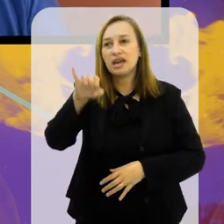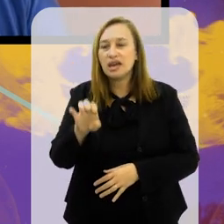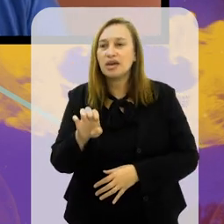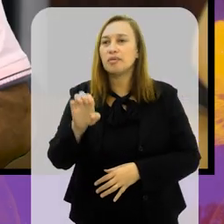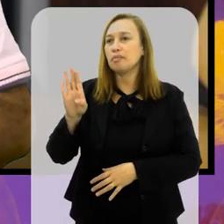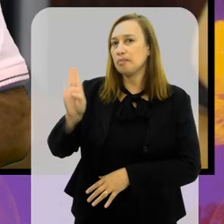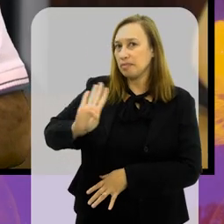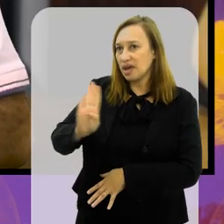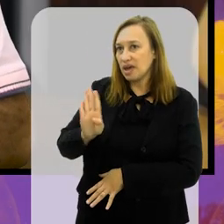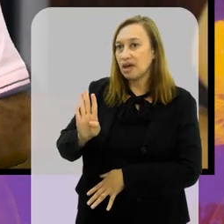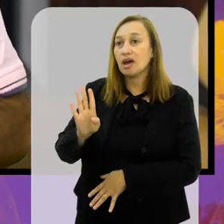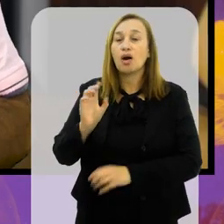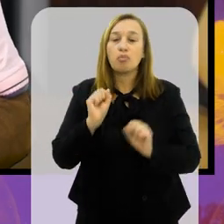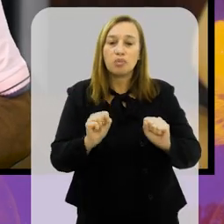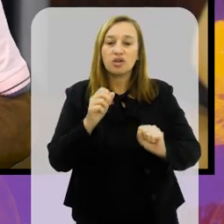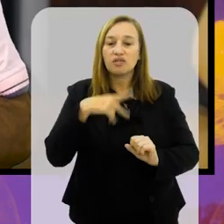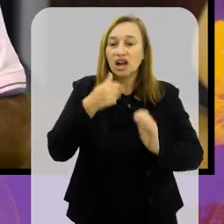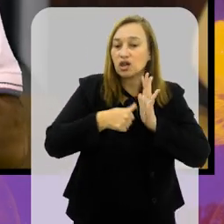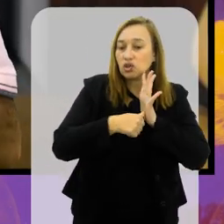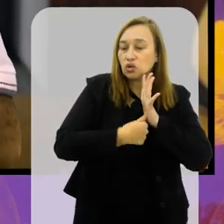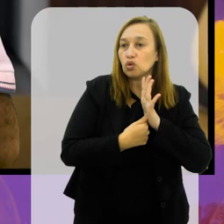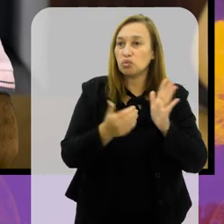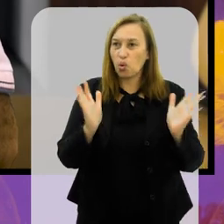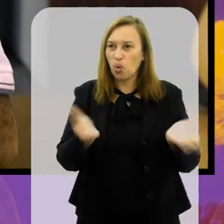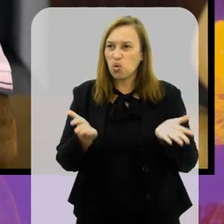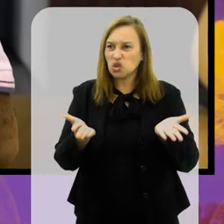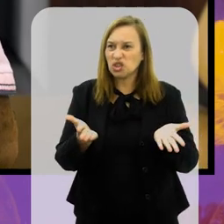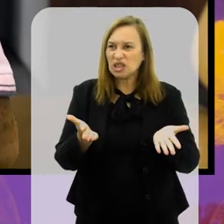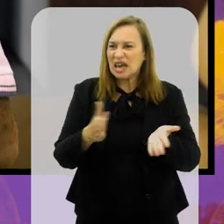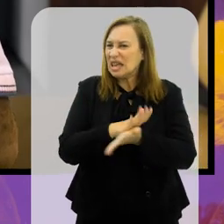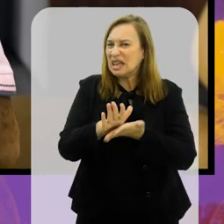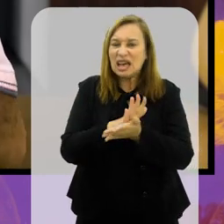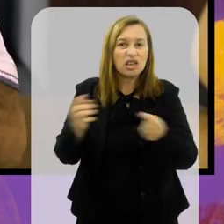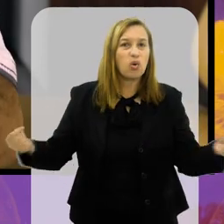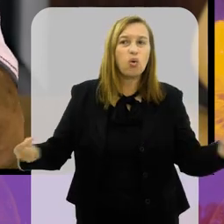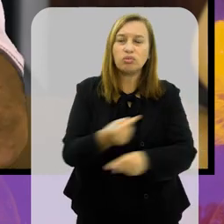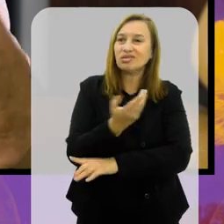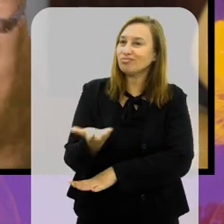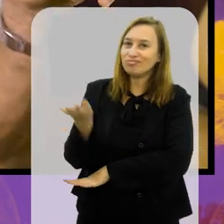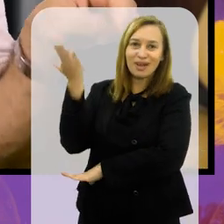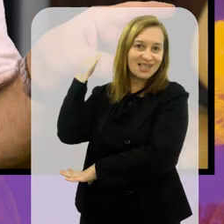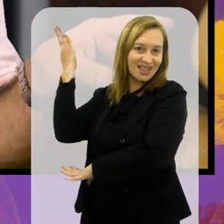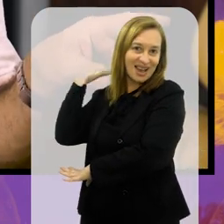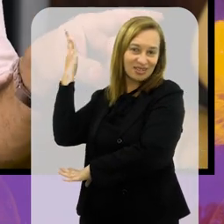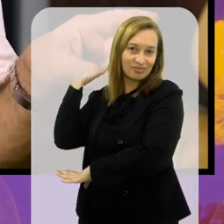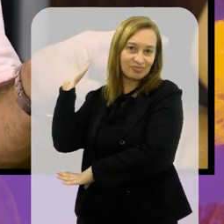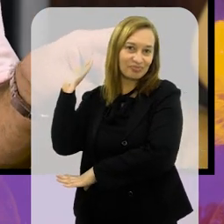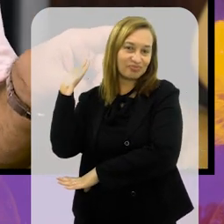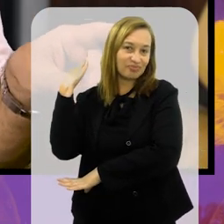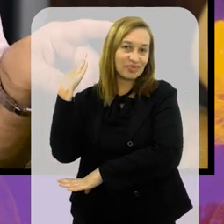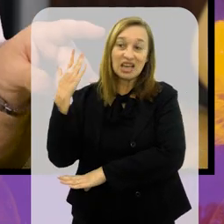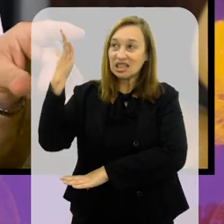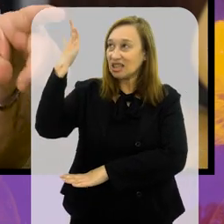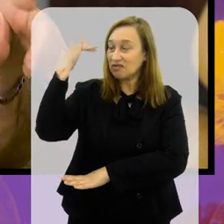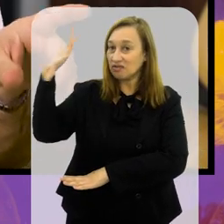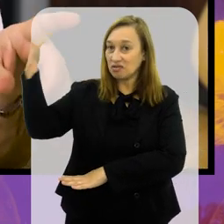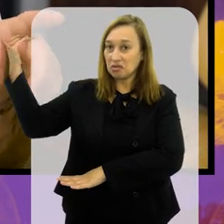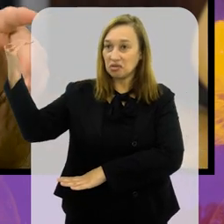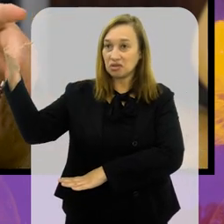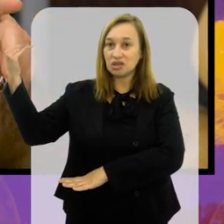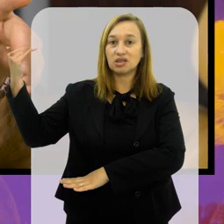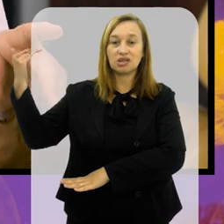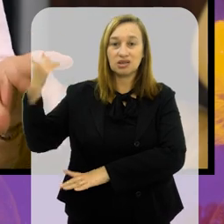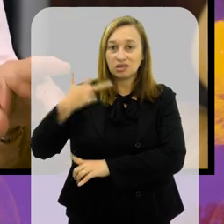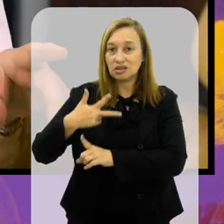B. E posso dizer para você, esses clubes, hoje, nada tem a ver com aqueles clubes do passado, da